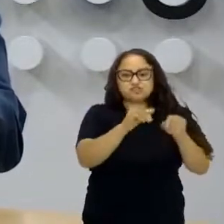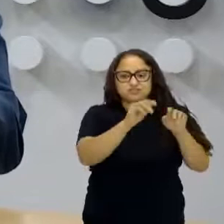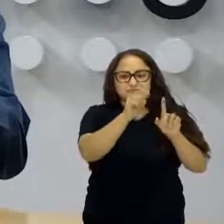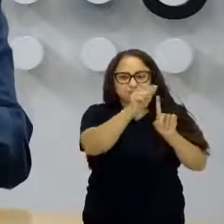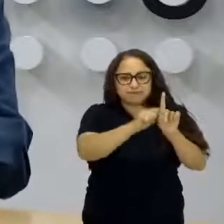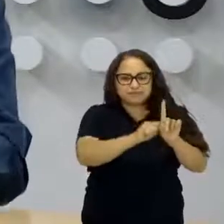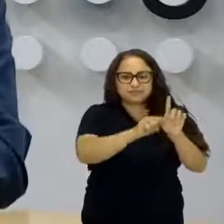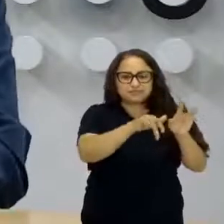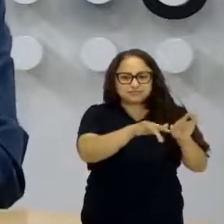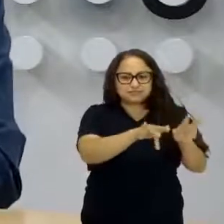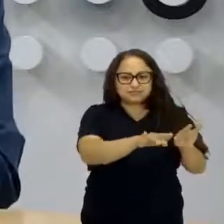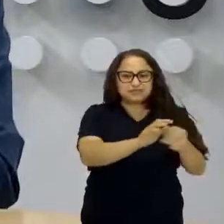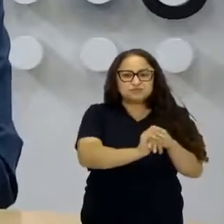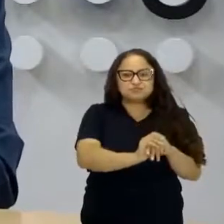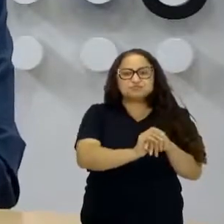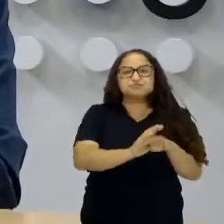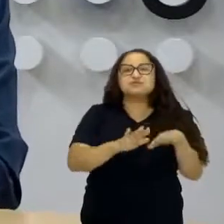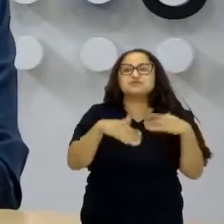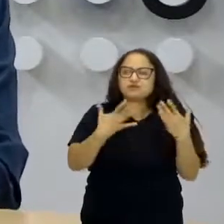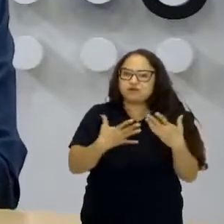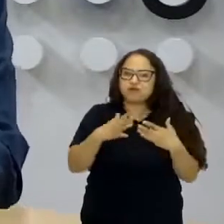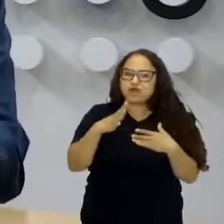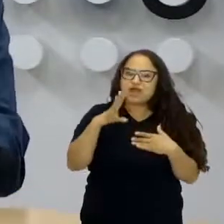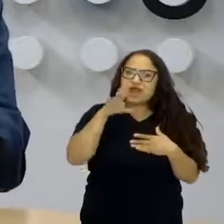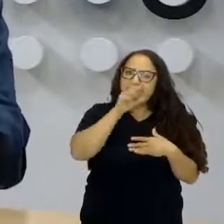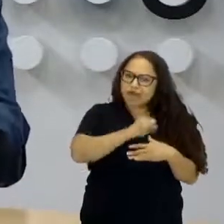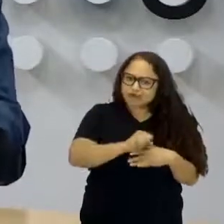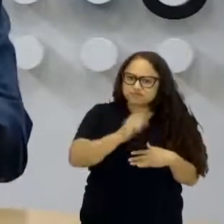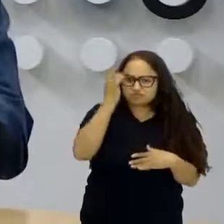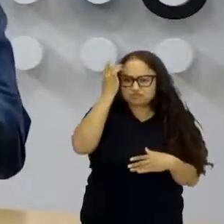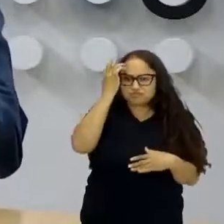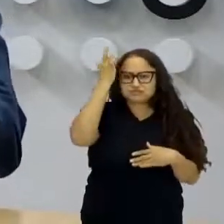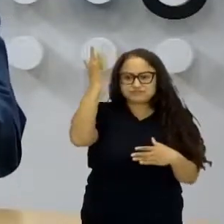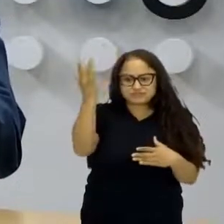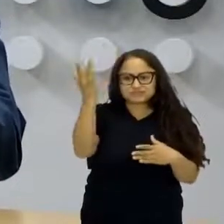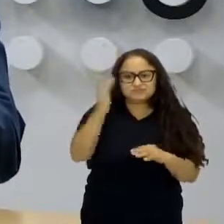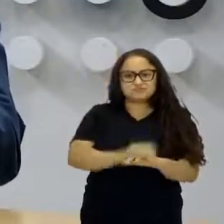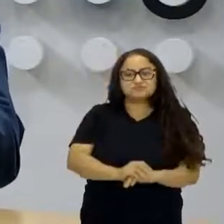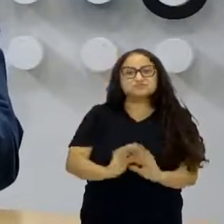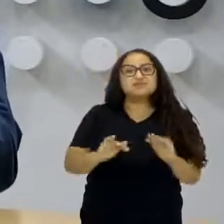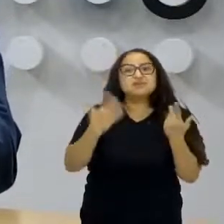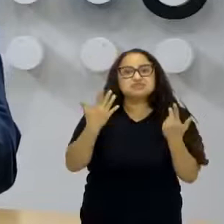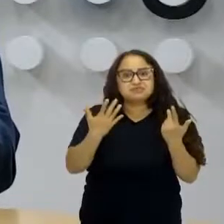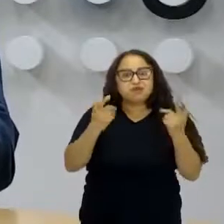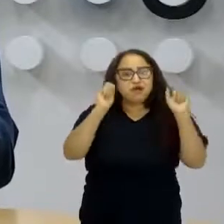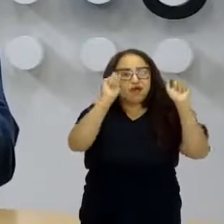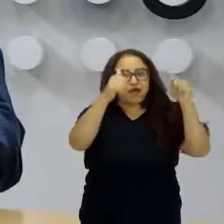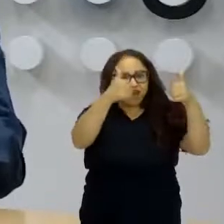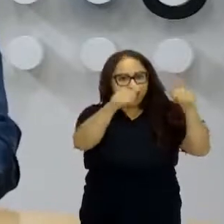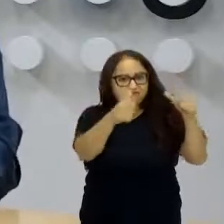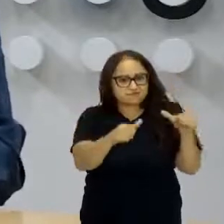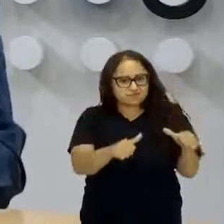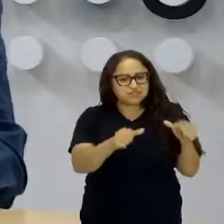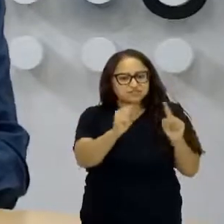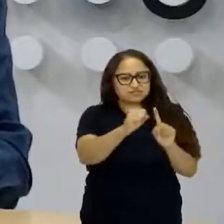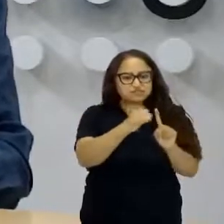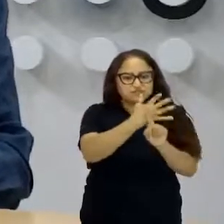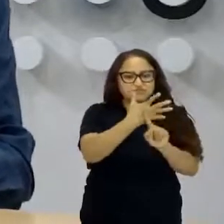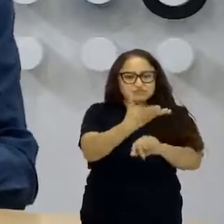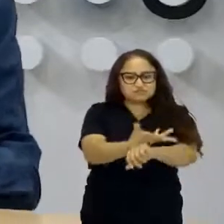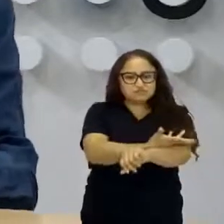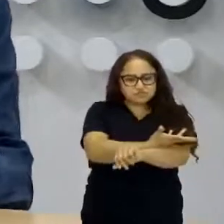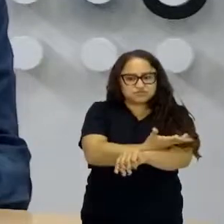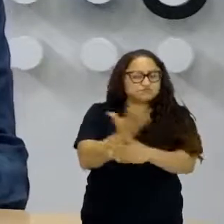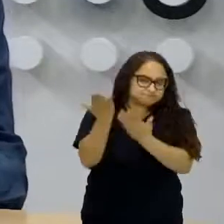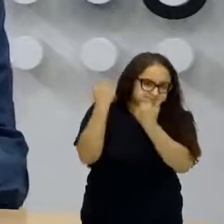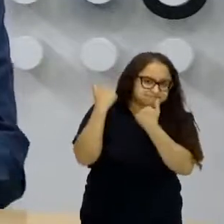no menu aluno. É rápido e fácil. Então, avaliação socioemocional. Então, vamos